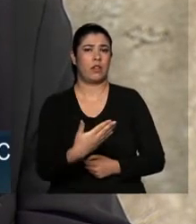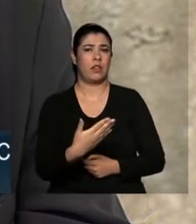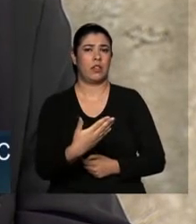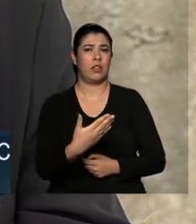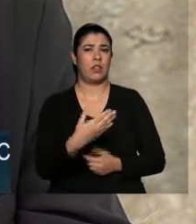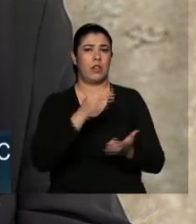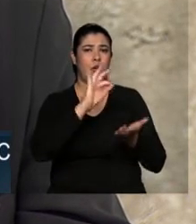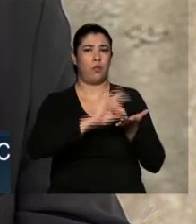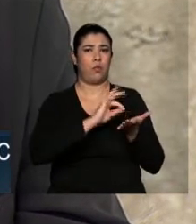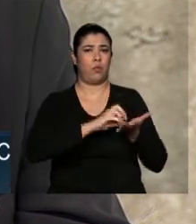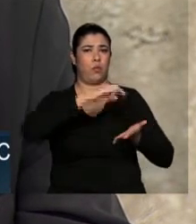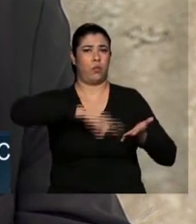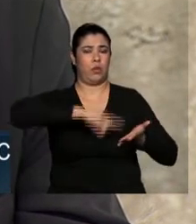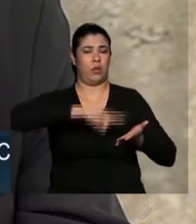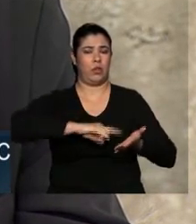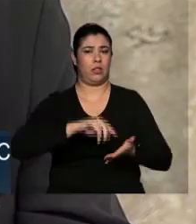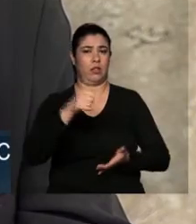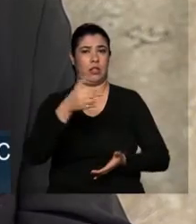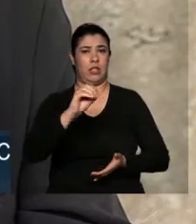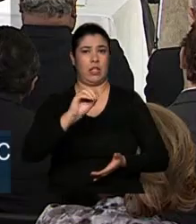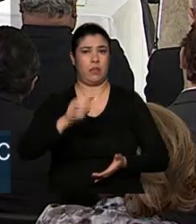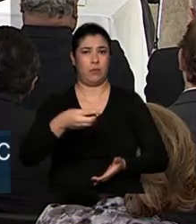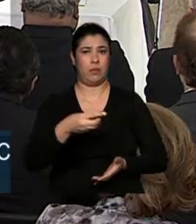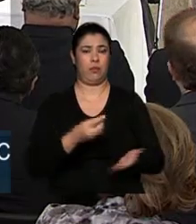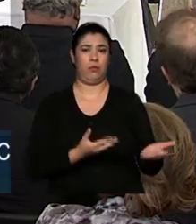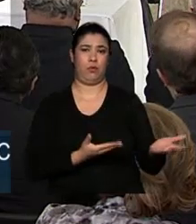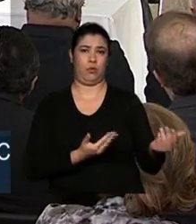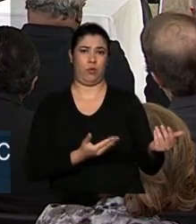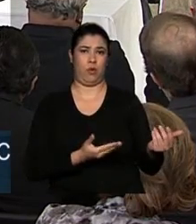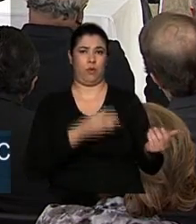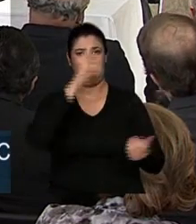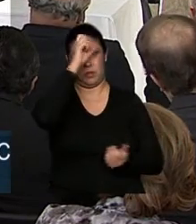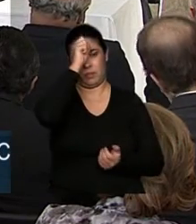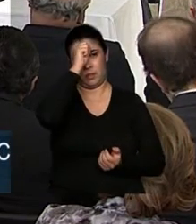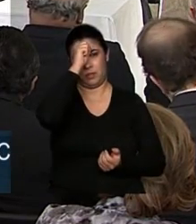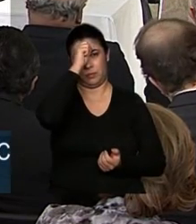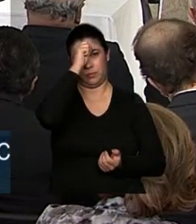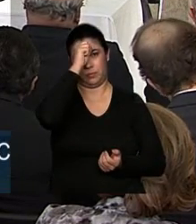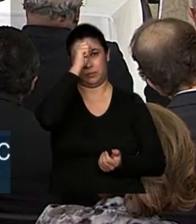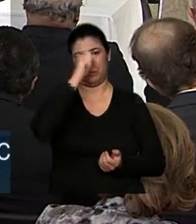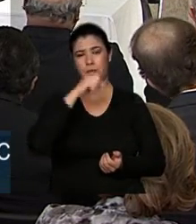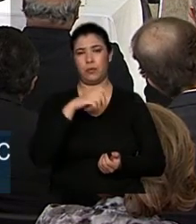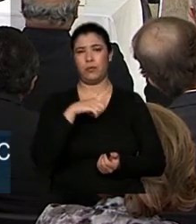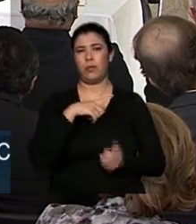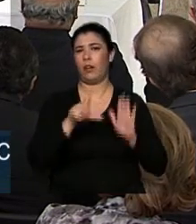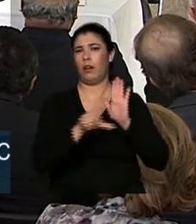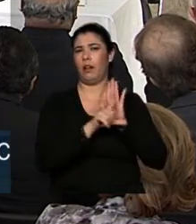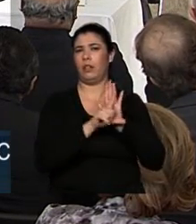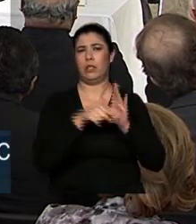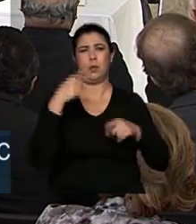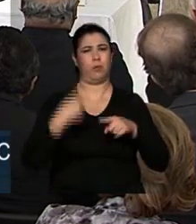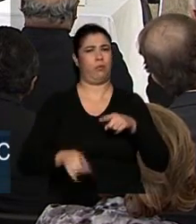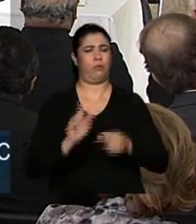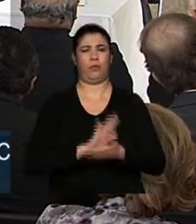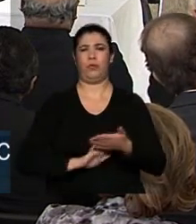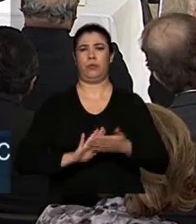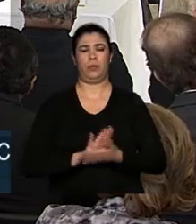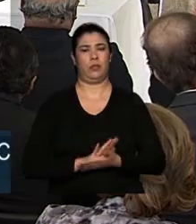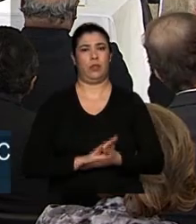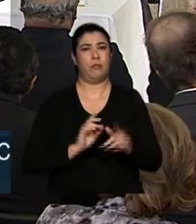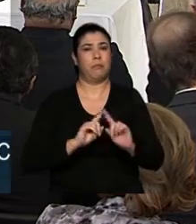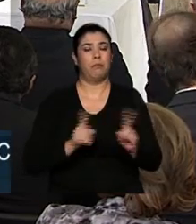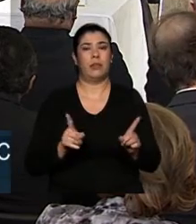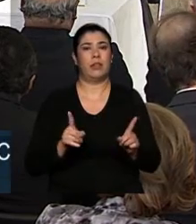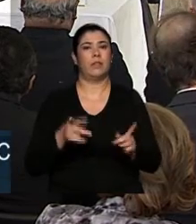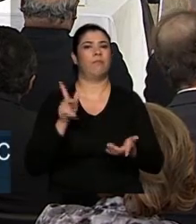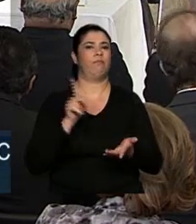aprendizes por intermédio dessas ONGs. Porque, embora a lei não o previsse, não o proibia. É claro